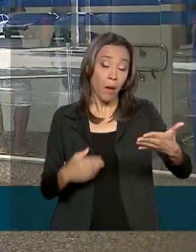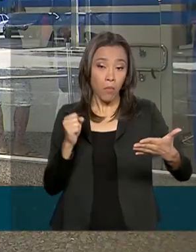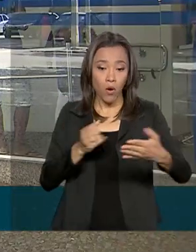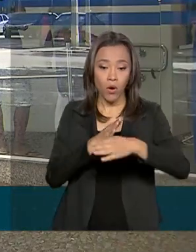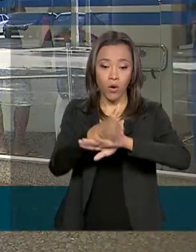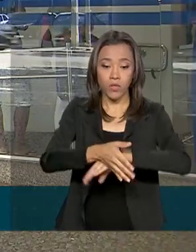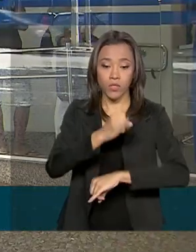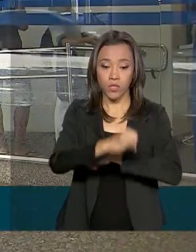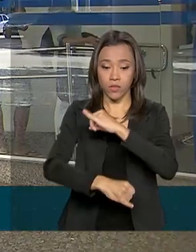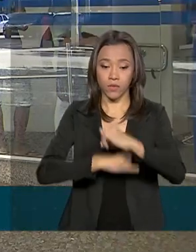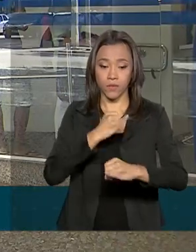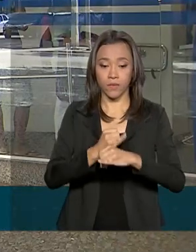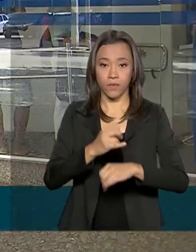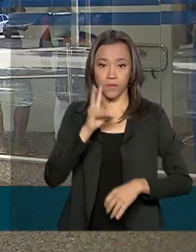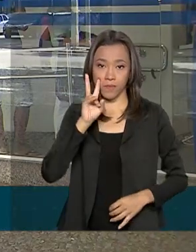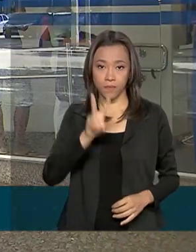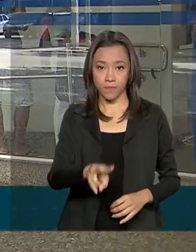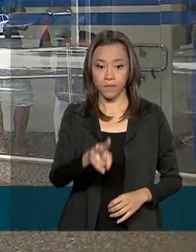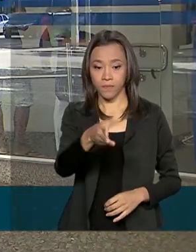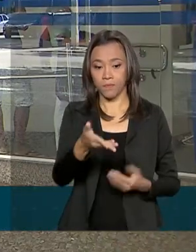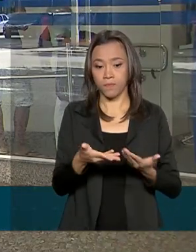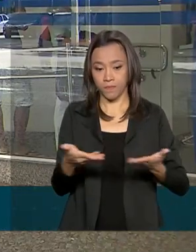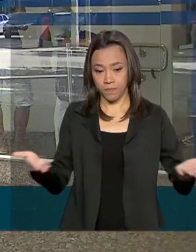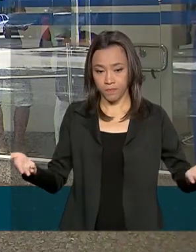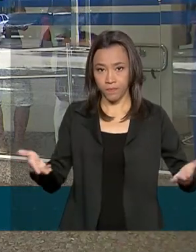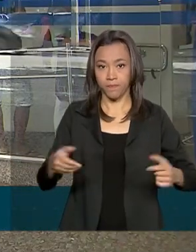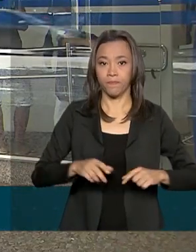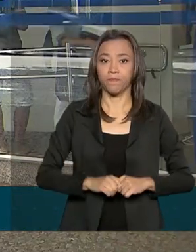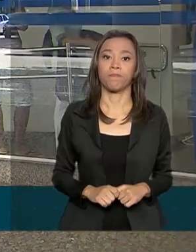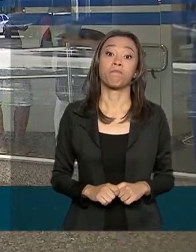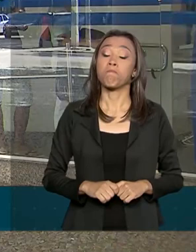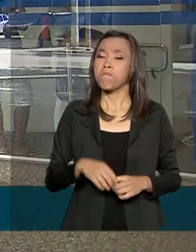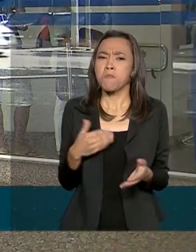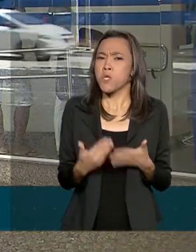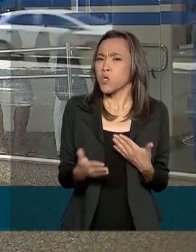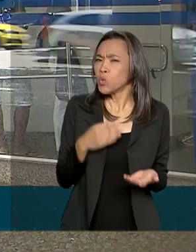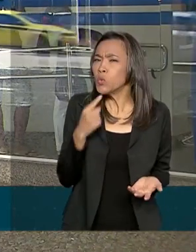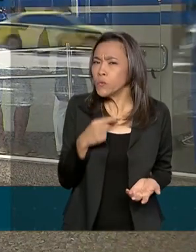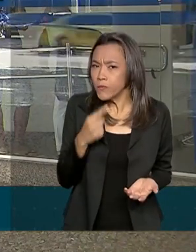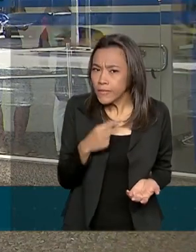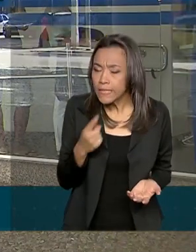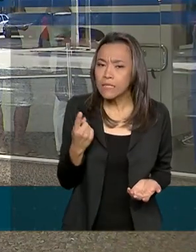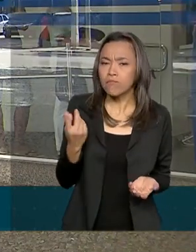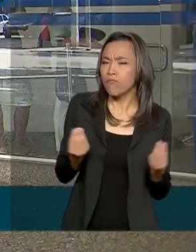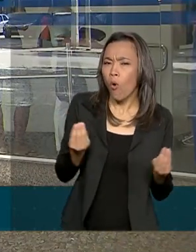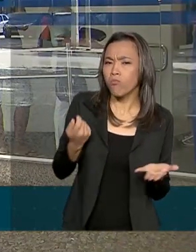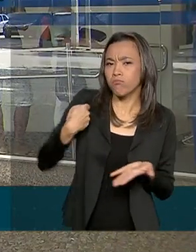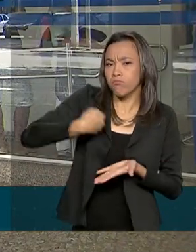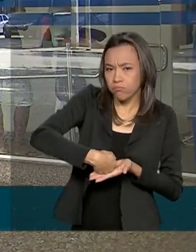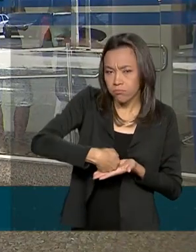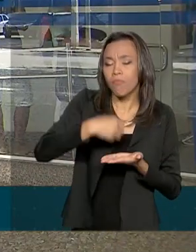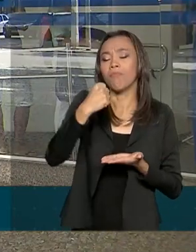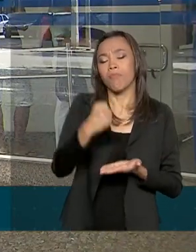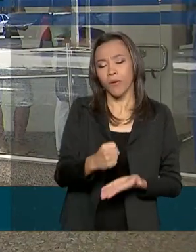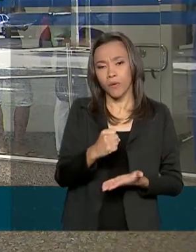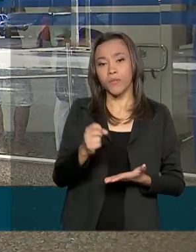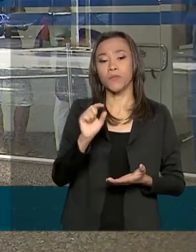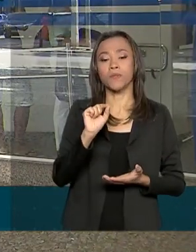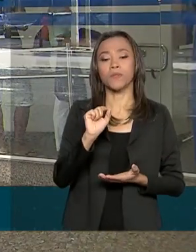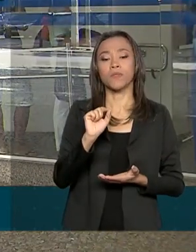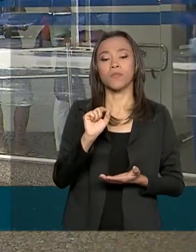fgts.caixa.gov.br e qualquer dúvida sobre os pagamentos pode ser esclarecida